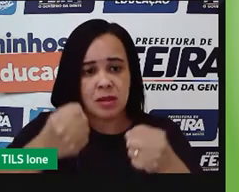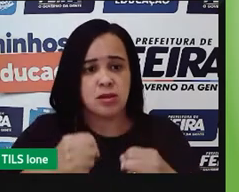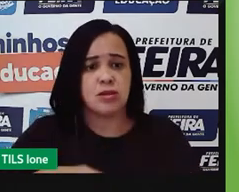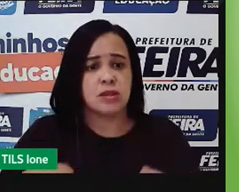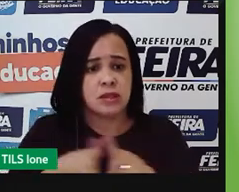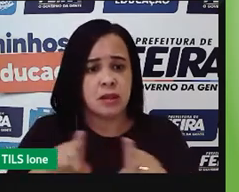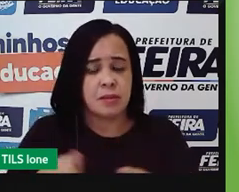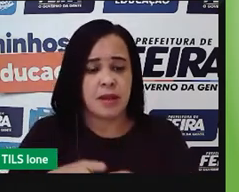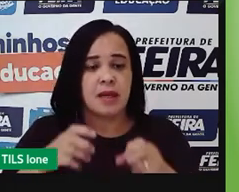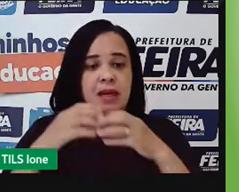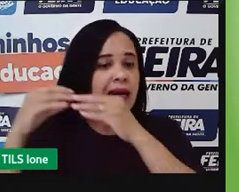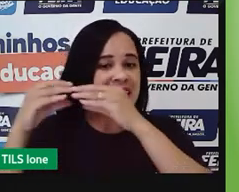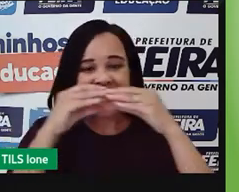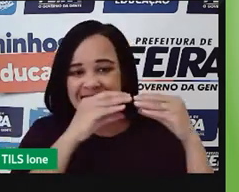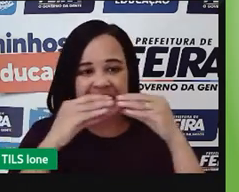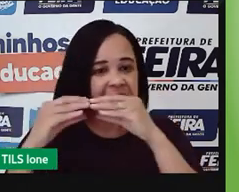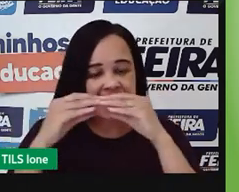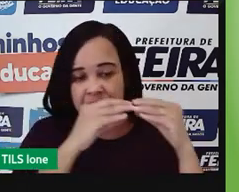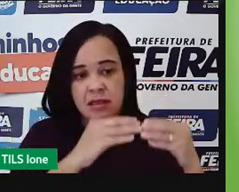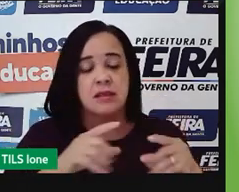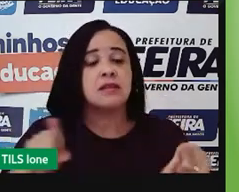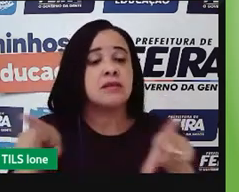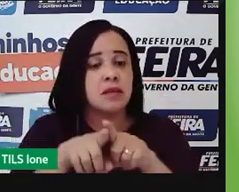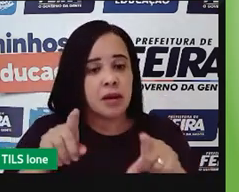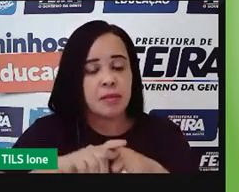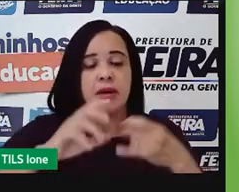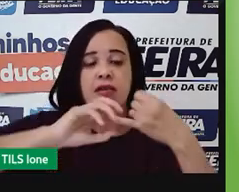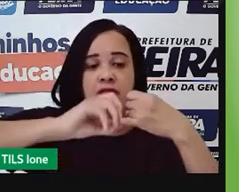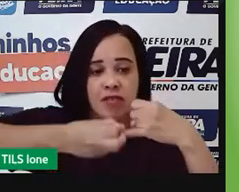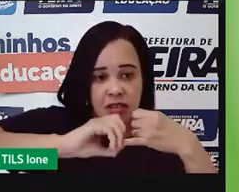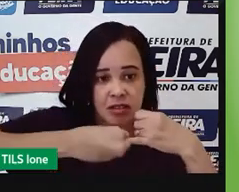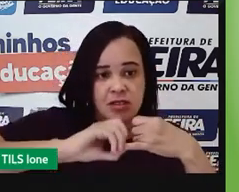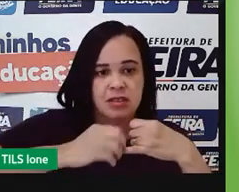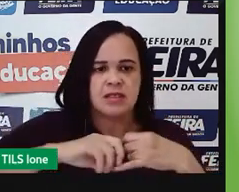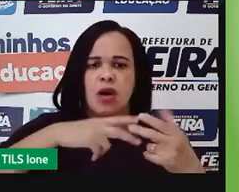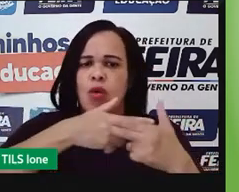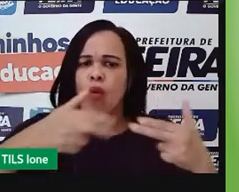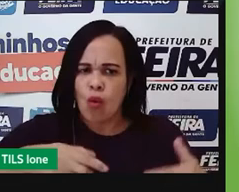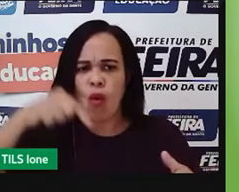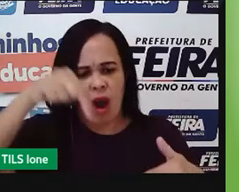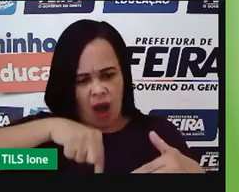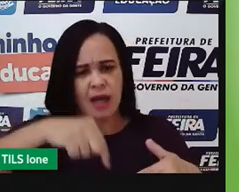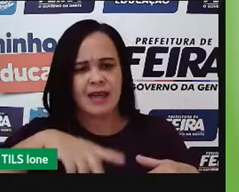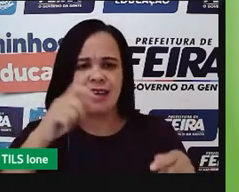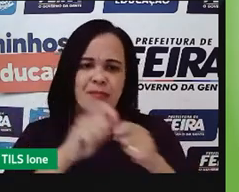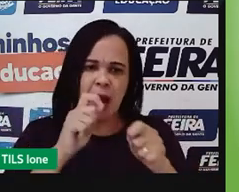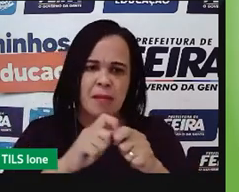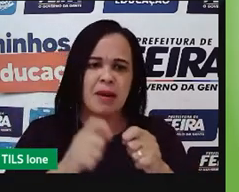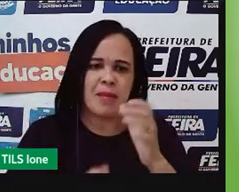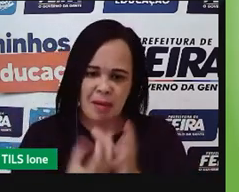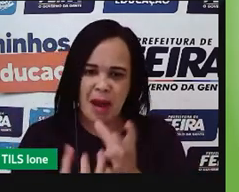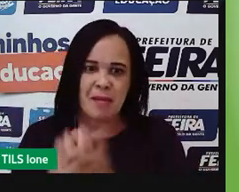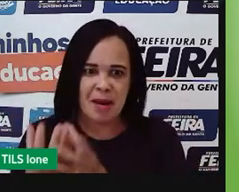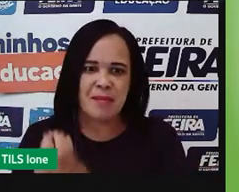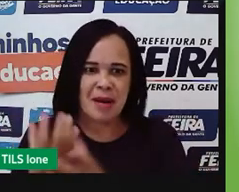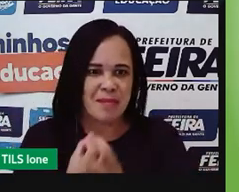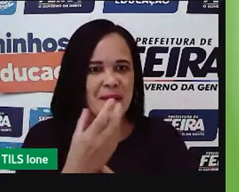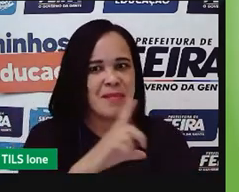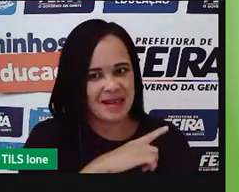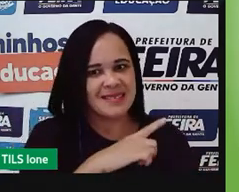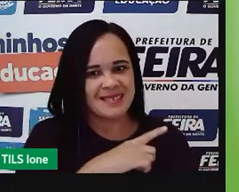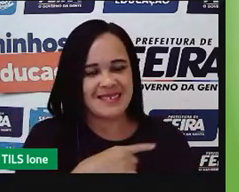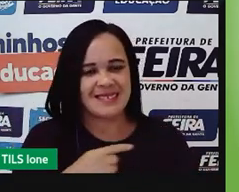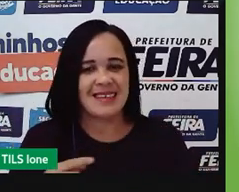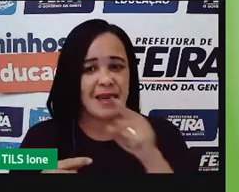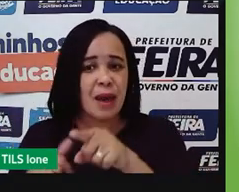como, digamos, os produtos básicos que a gente produz aqui. E essa aqui é uma área de Maria Quitéria, o